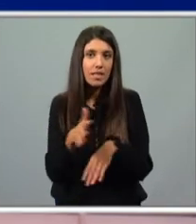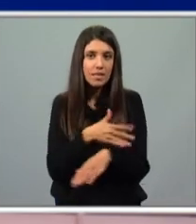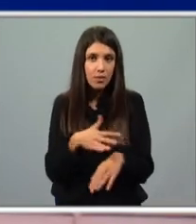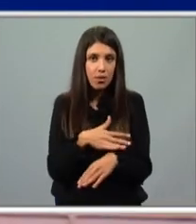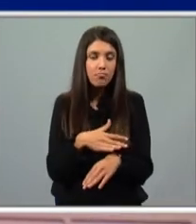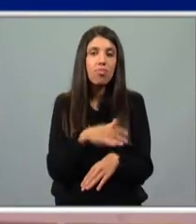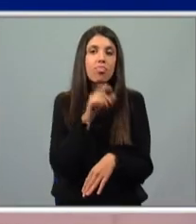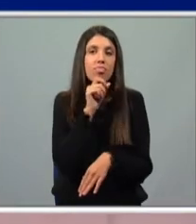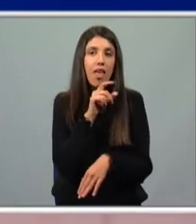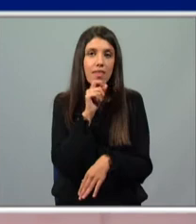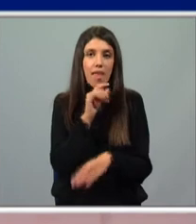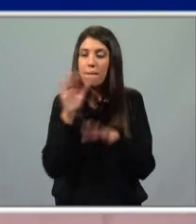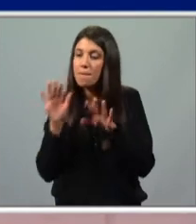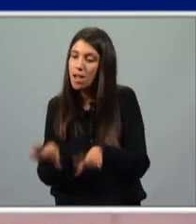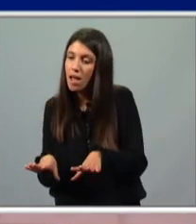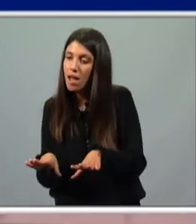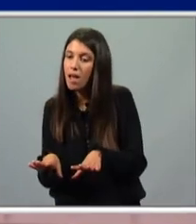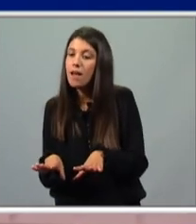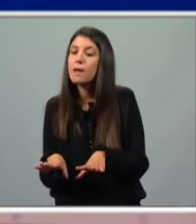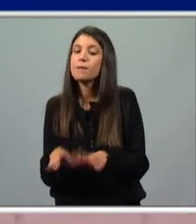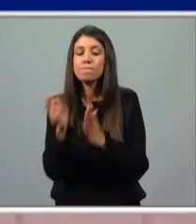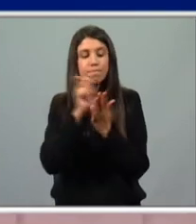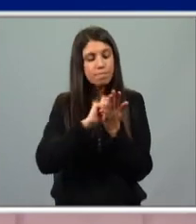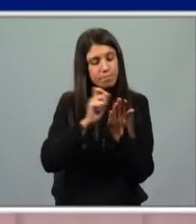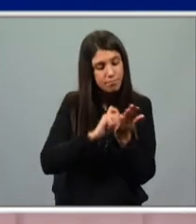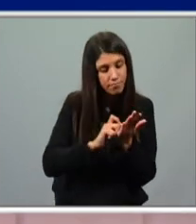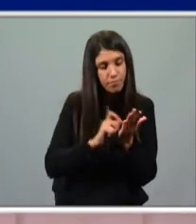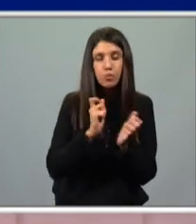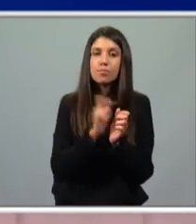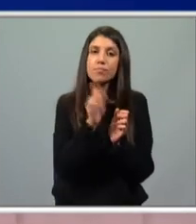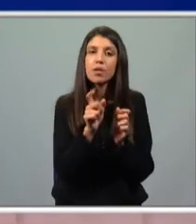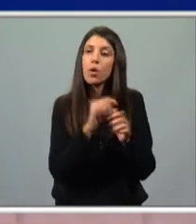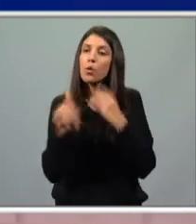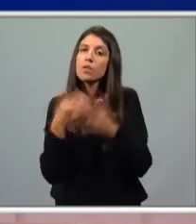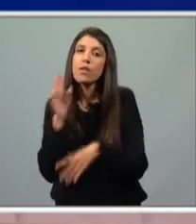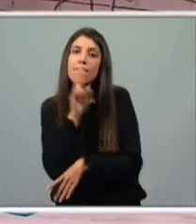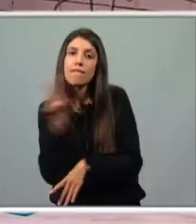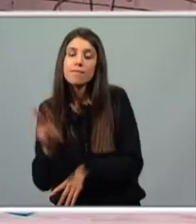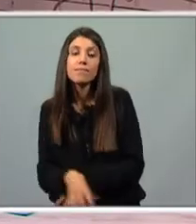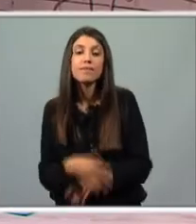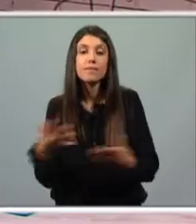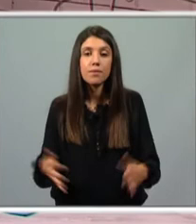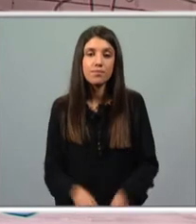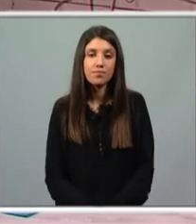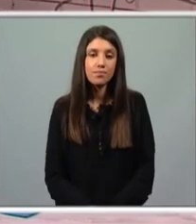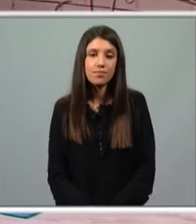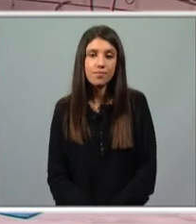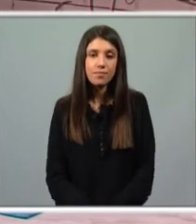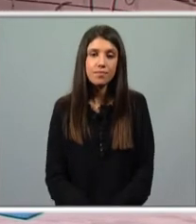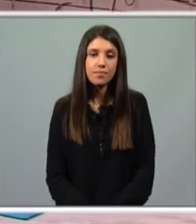tens a oportunidade de parar para ter tempo de escrever e depois continuar, então, com a emissão. Então, vamos ver.